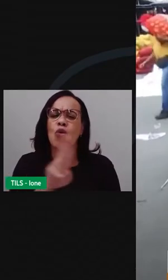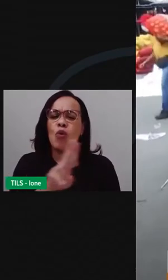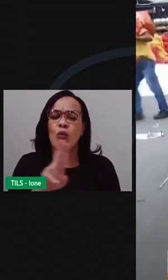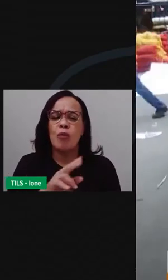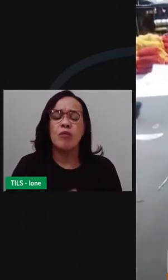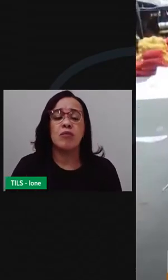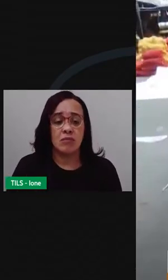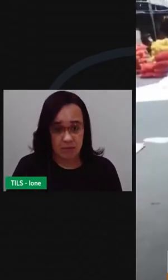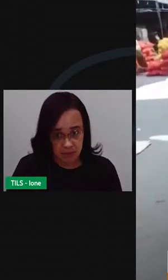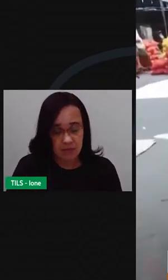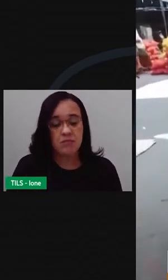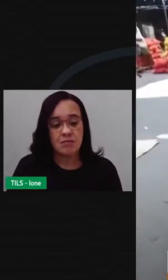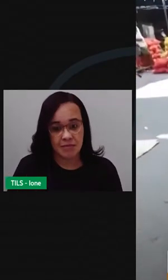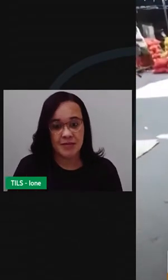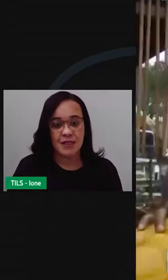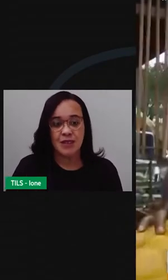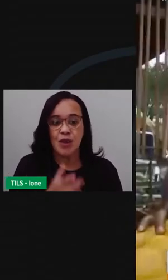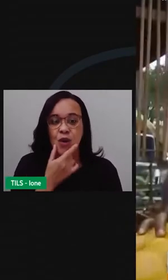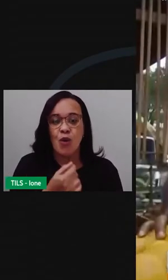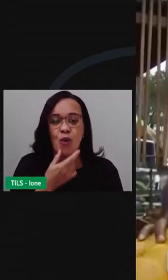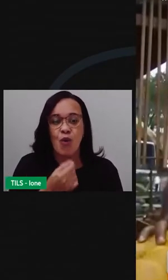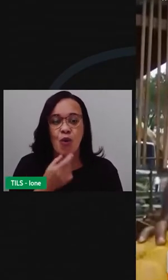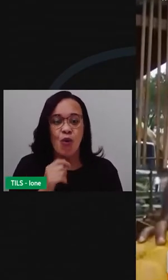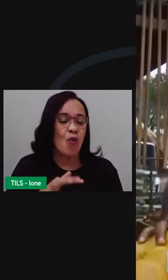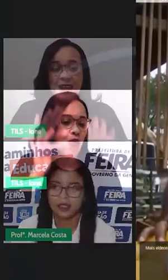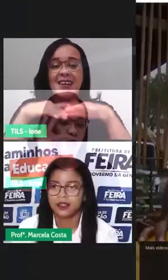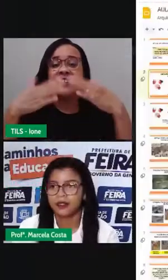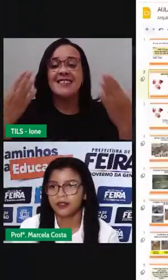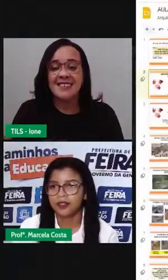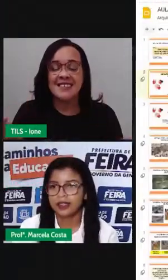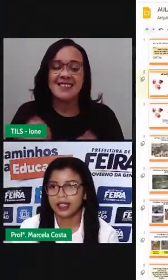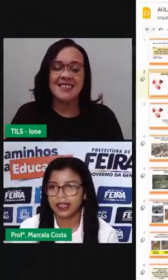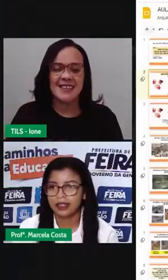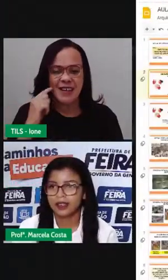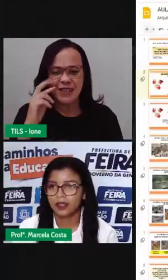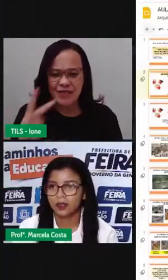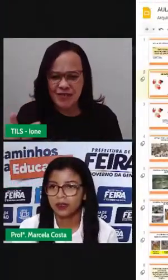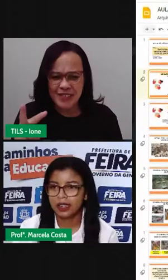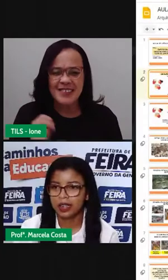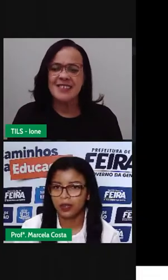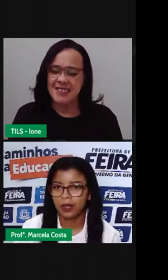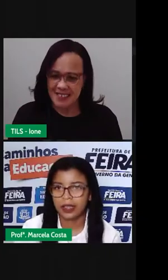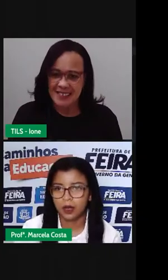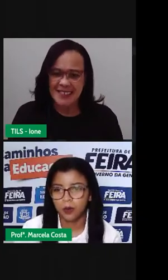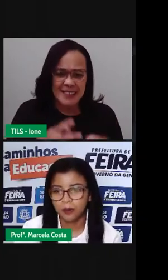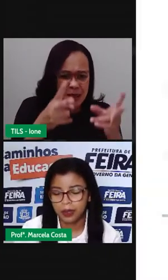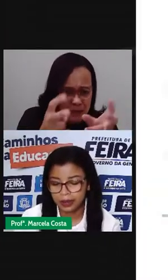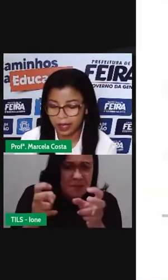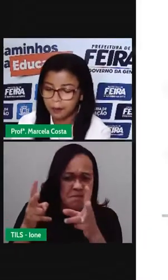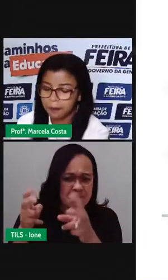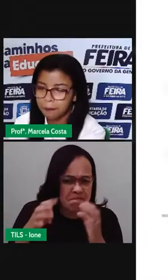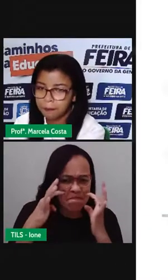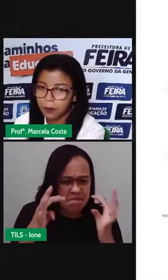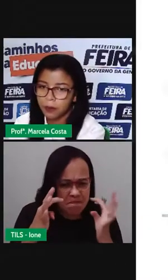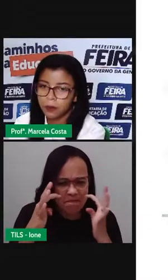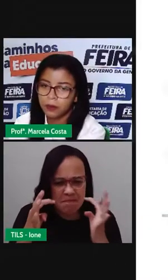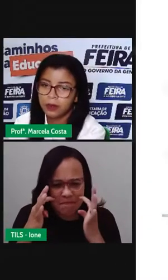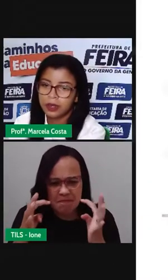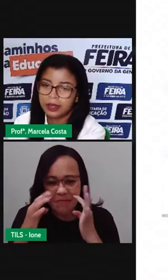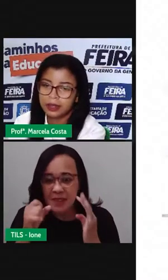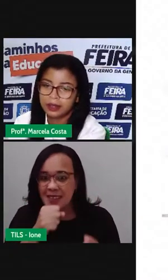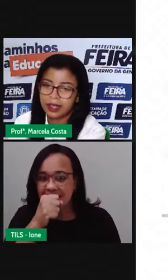ele é o William do Maracujá. Aqui para mim é tudo, né? Vocês conseguiram aí acompanhar um